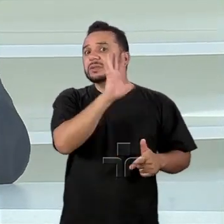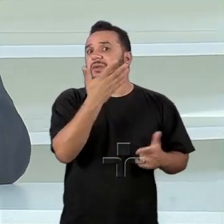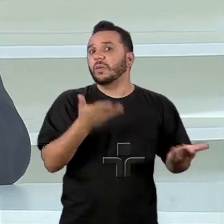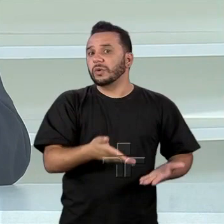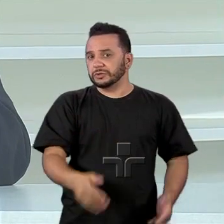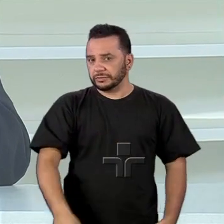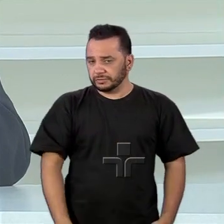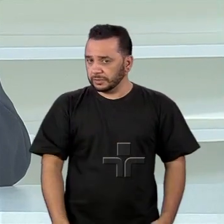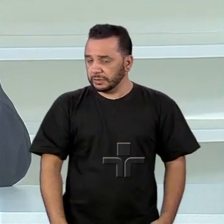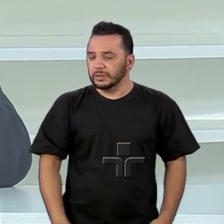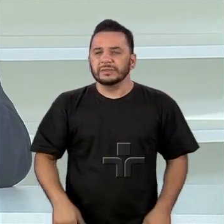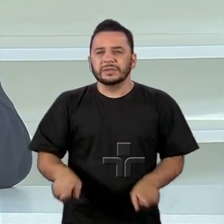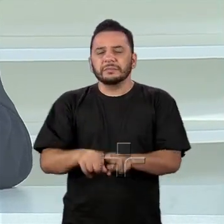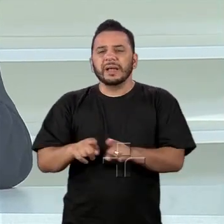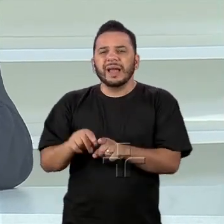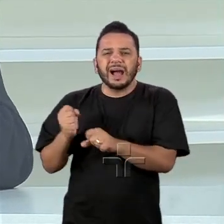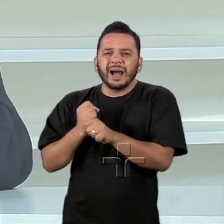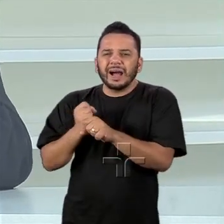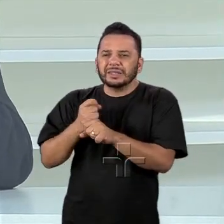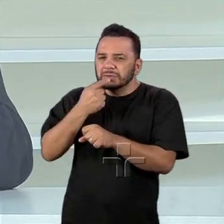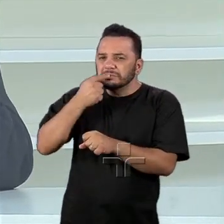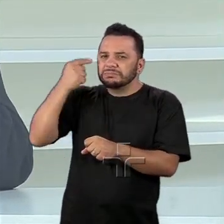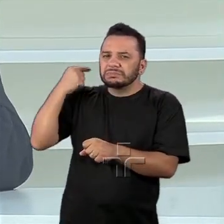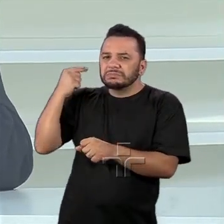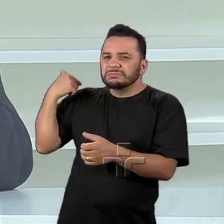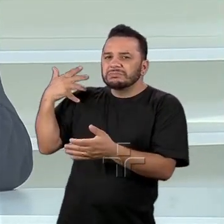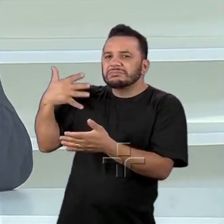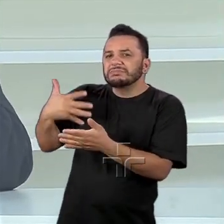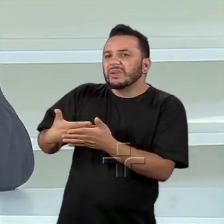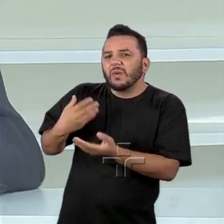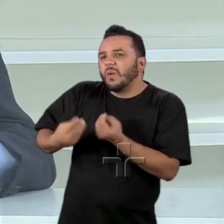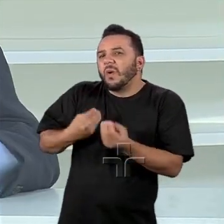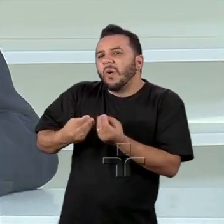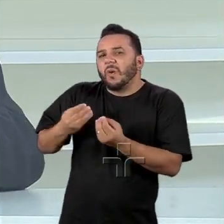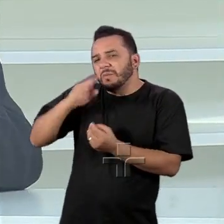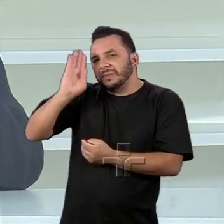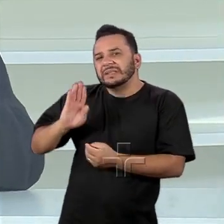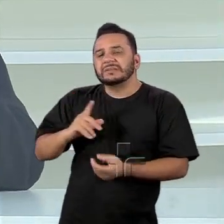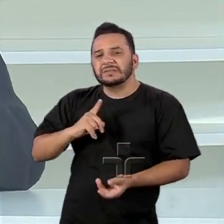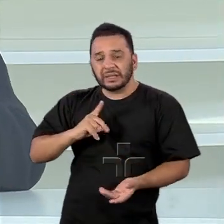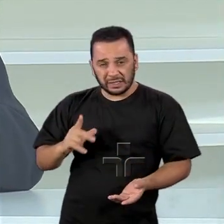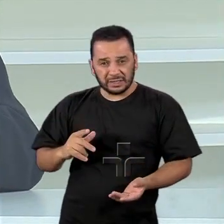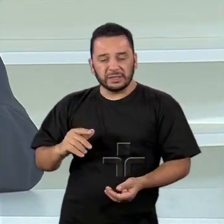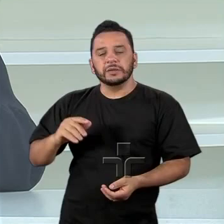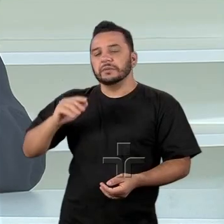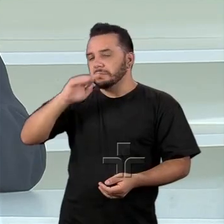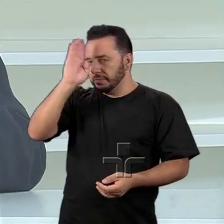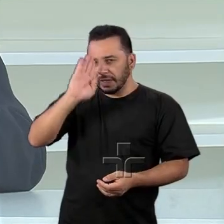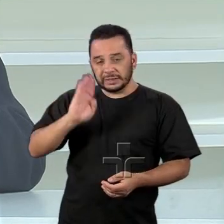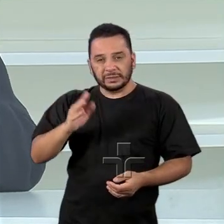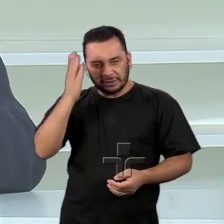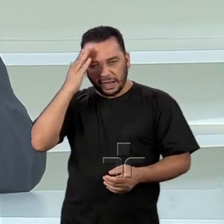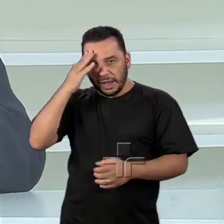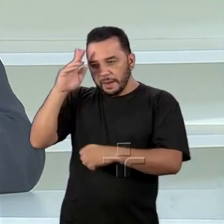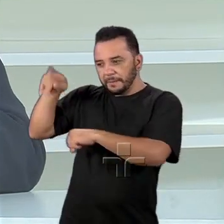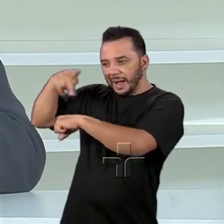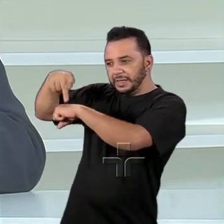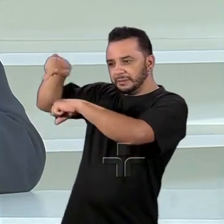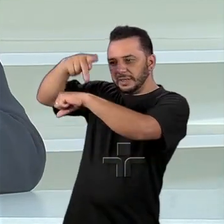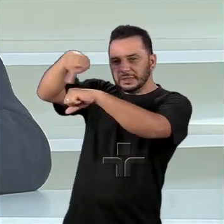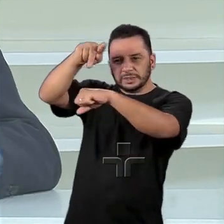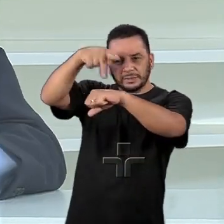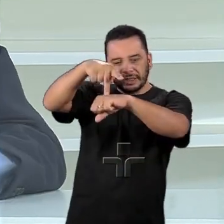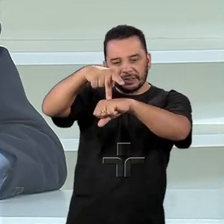que o Brasil está? Eu acho que esse que é o ponto da discussão. O Brasil está isolado no mundo, nas negociações